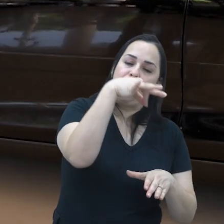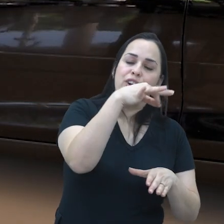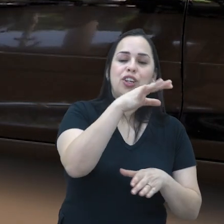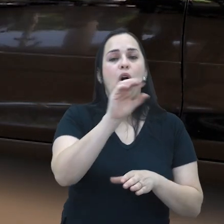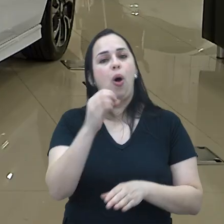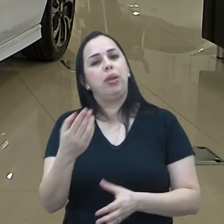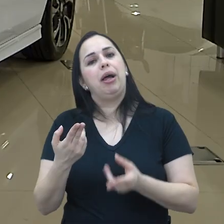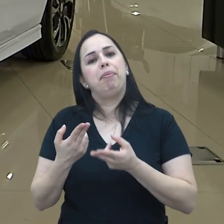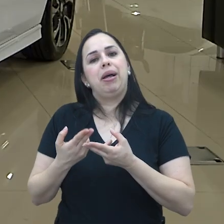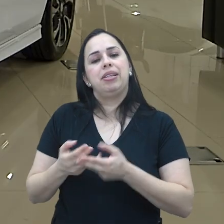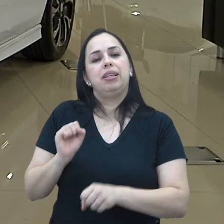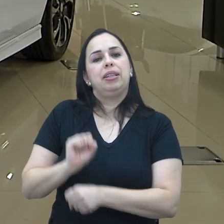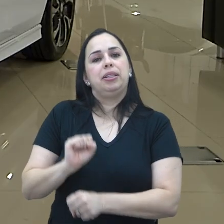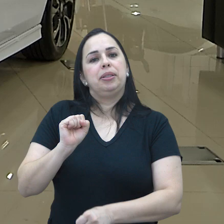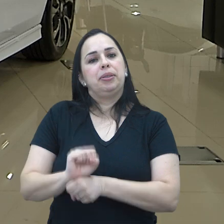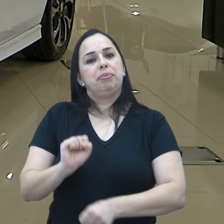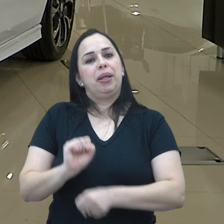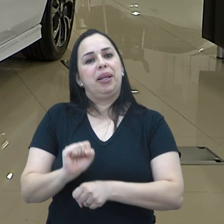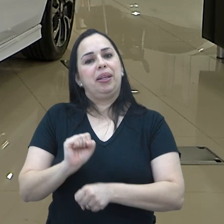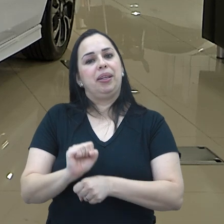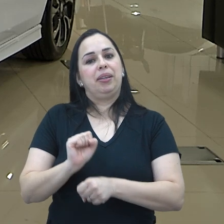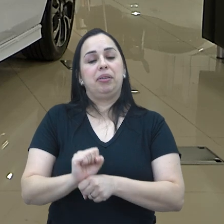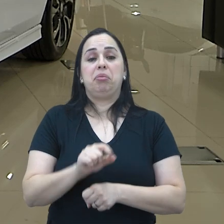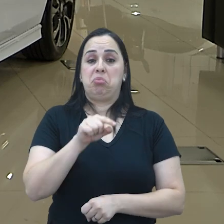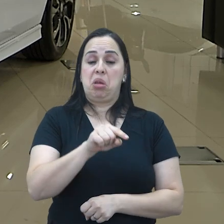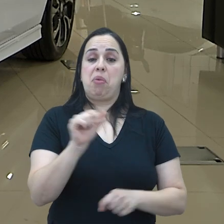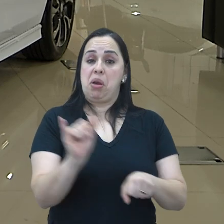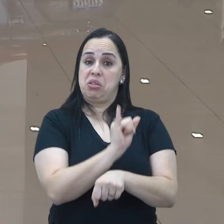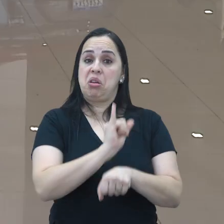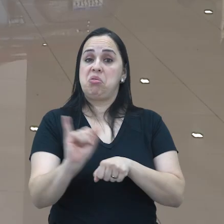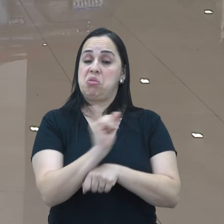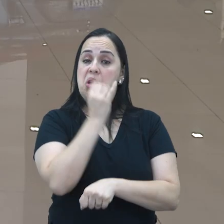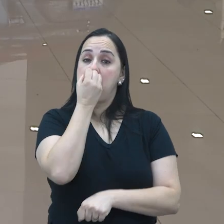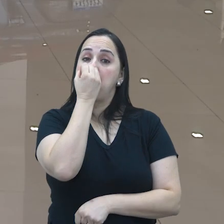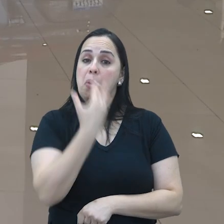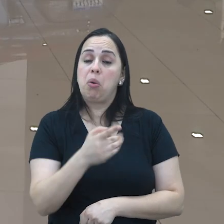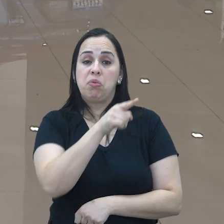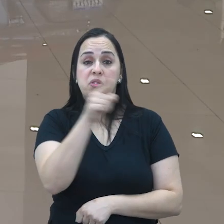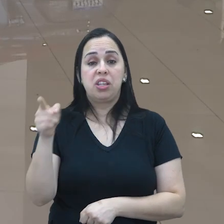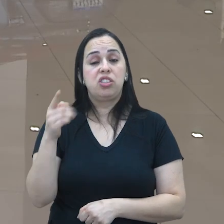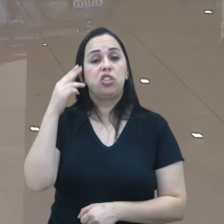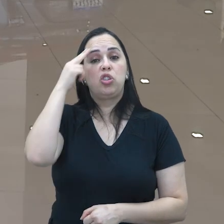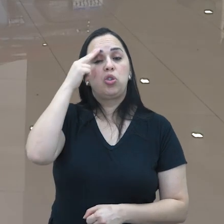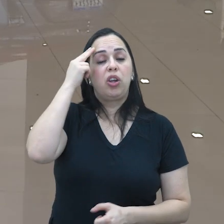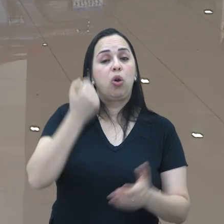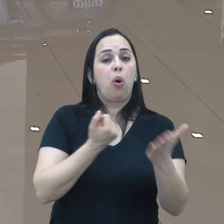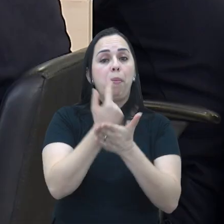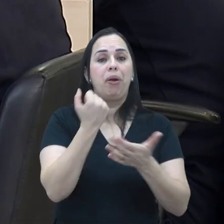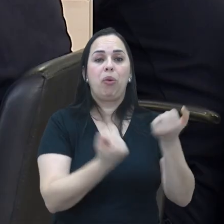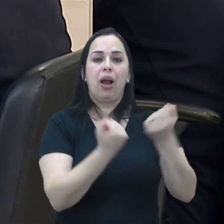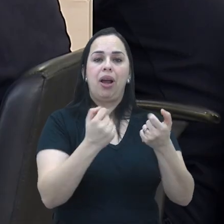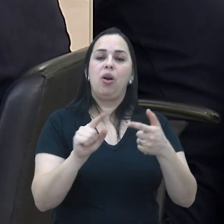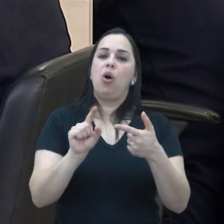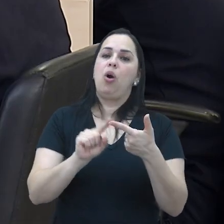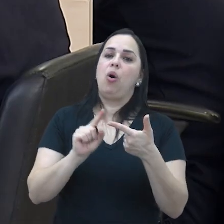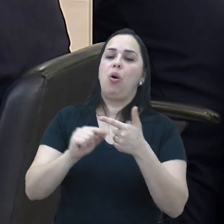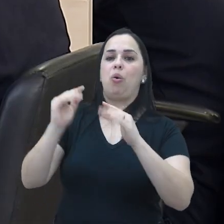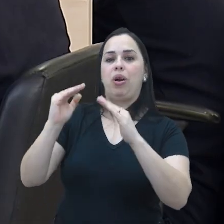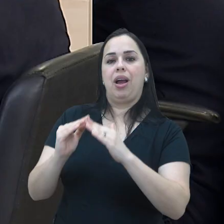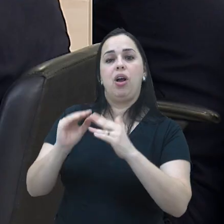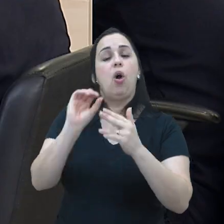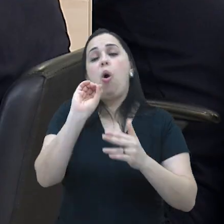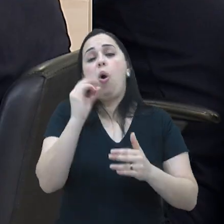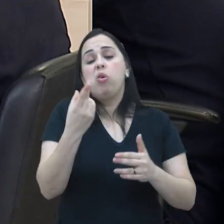na paciência, o consórcio tem se mostrado um caminho para muitos que sonham com um carro, imóvel